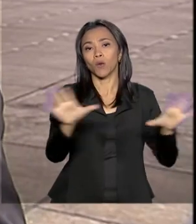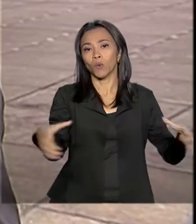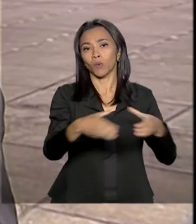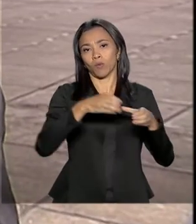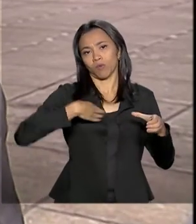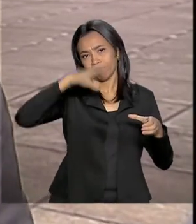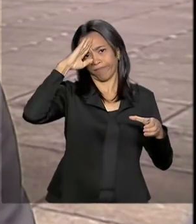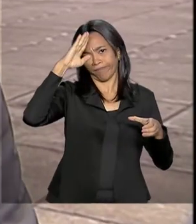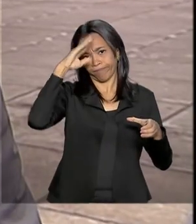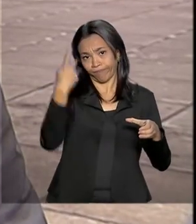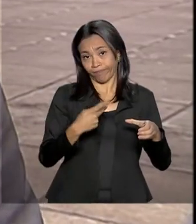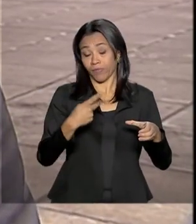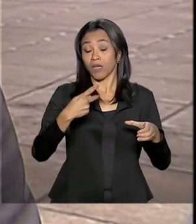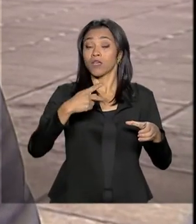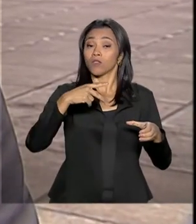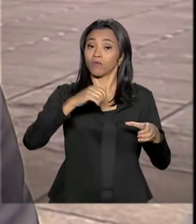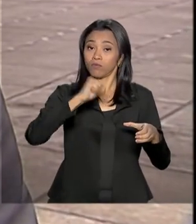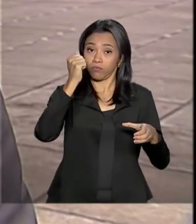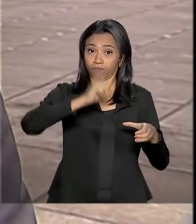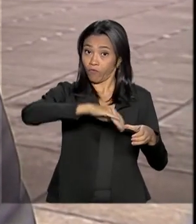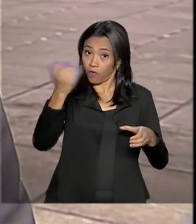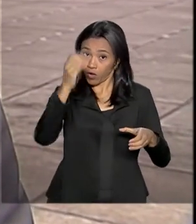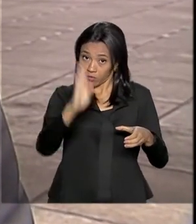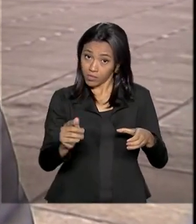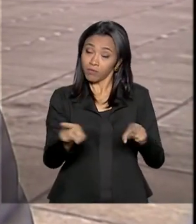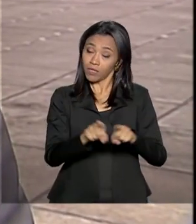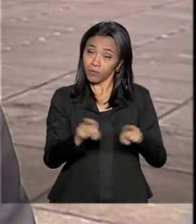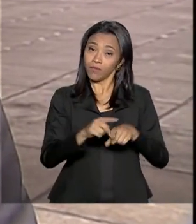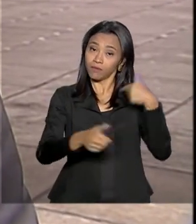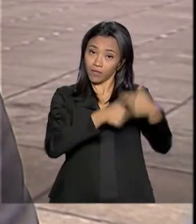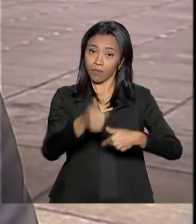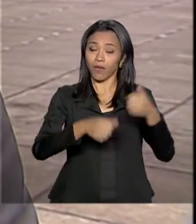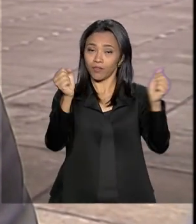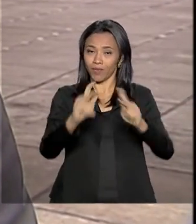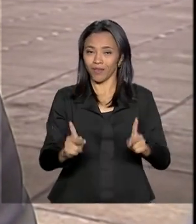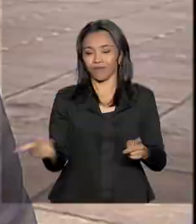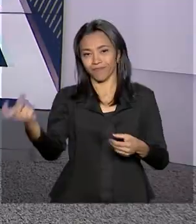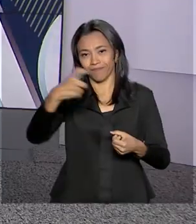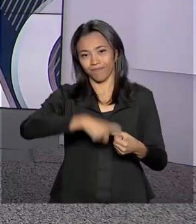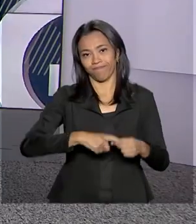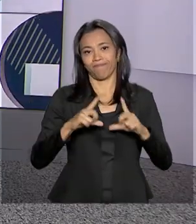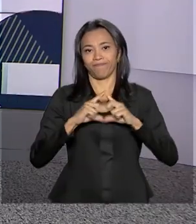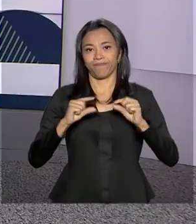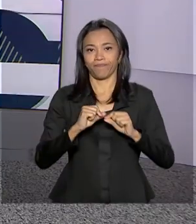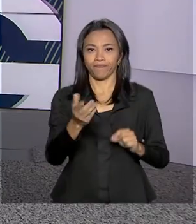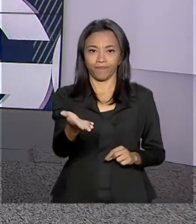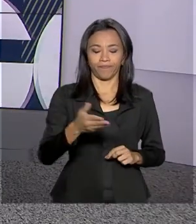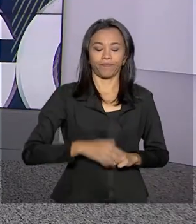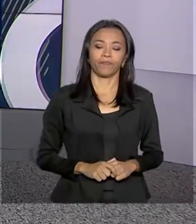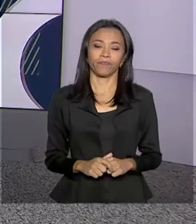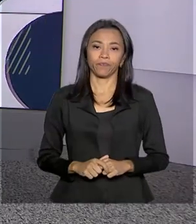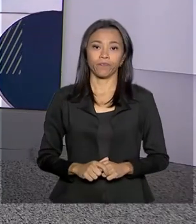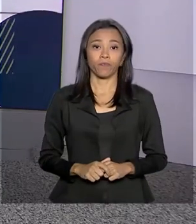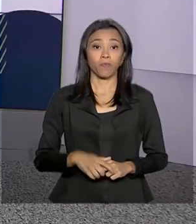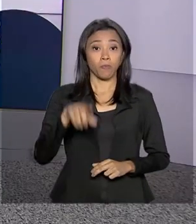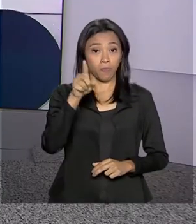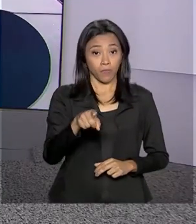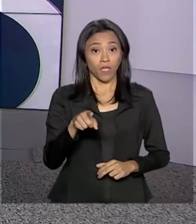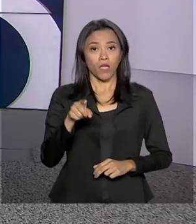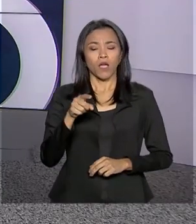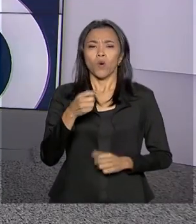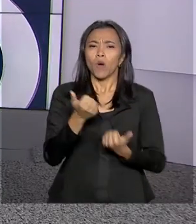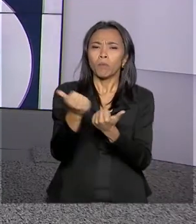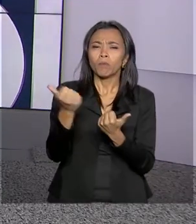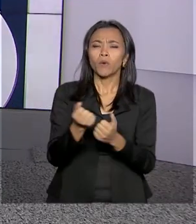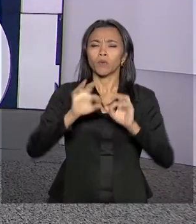missões internacionais e missões de paz. Voltamos à Brasília. Roberto. A missão humanitária